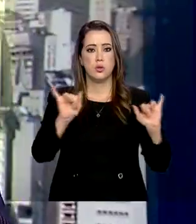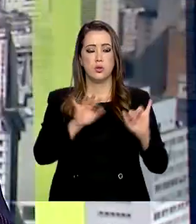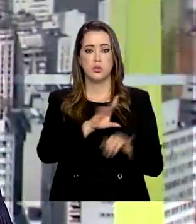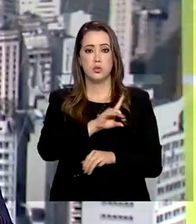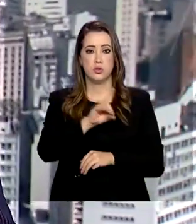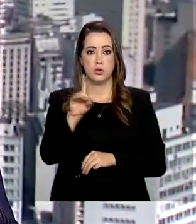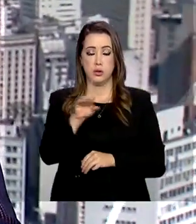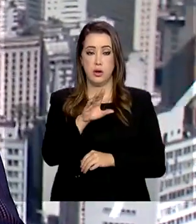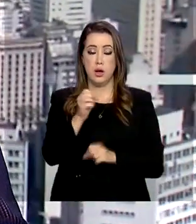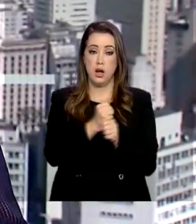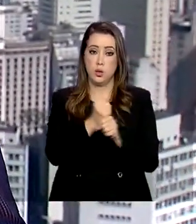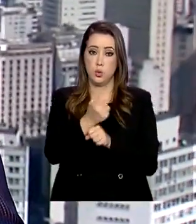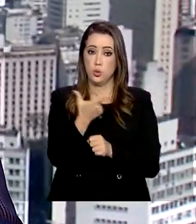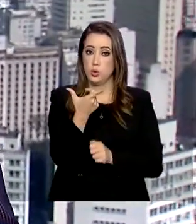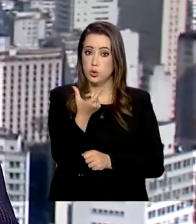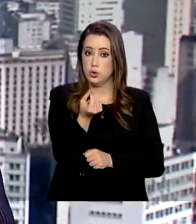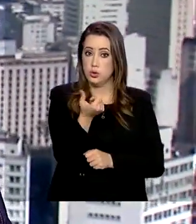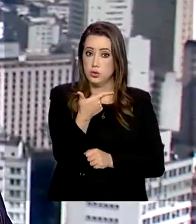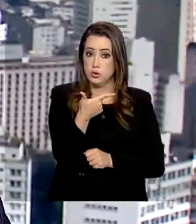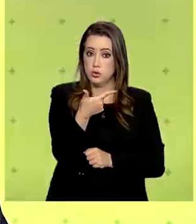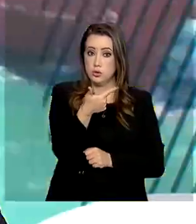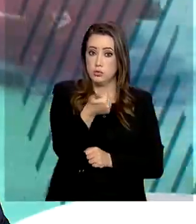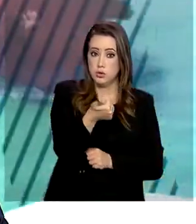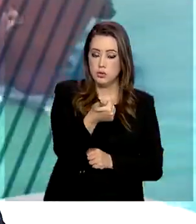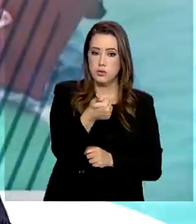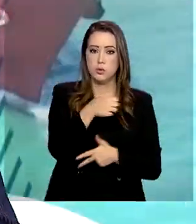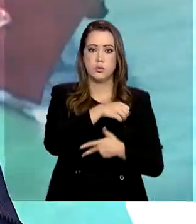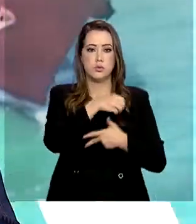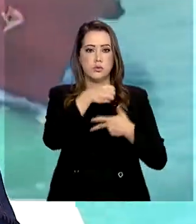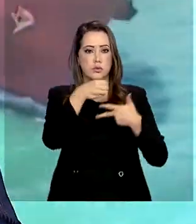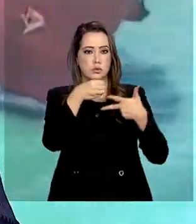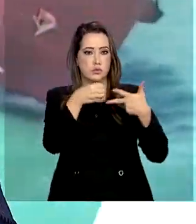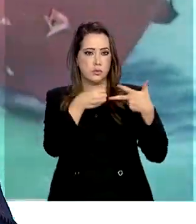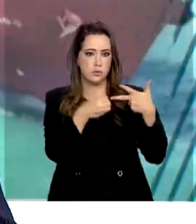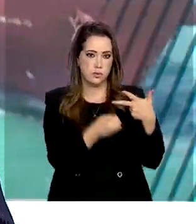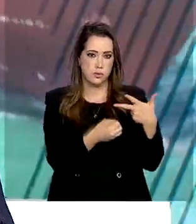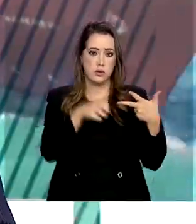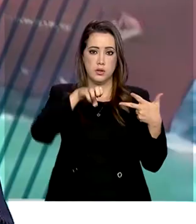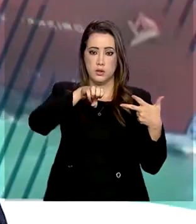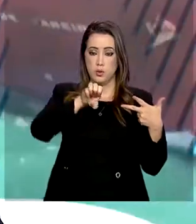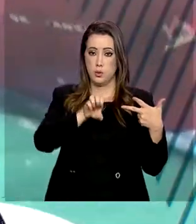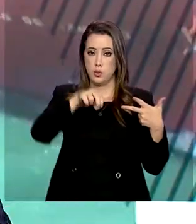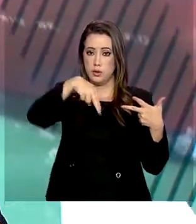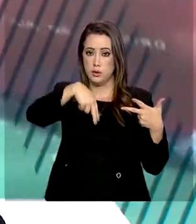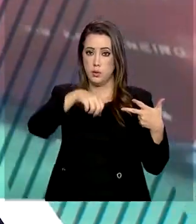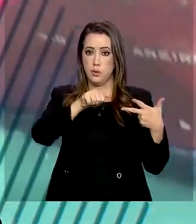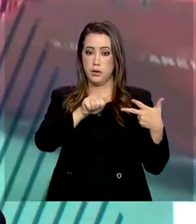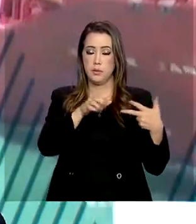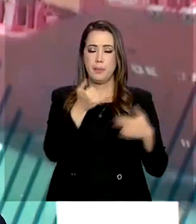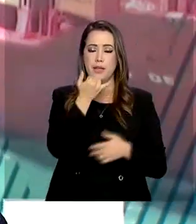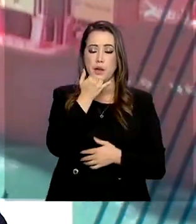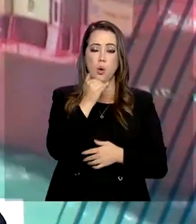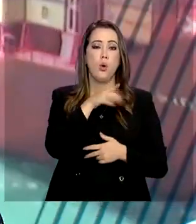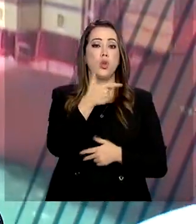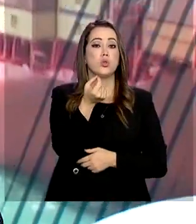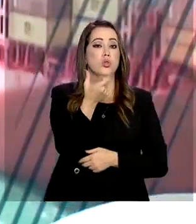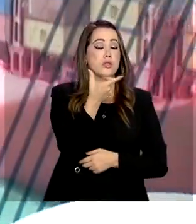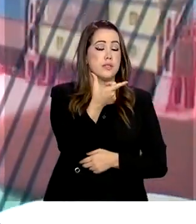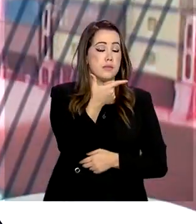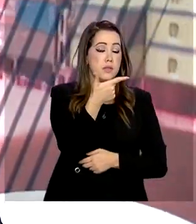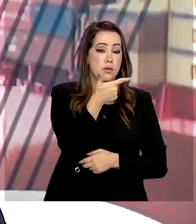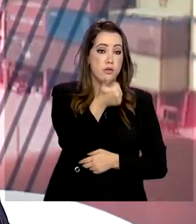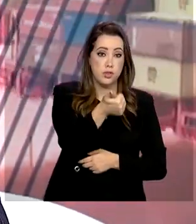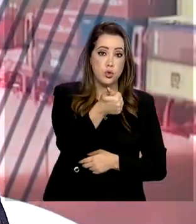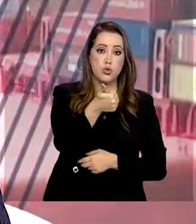adiou para 2021 a aplicação do Exame Nacional de Desempenho dos Estudantes, o ENAD, de 2020. O